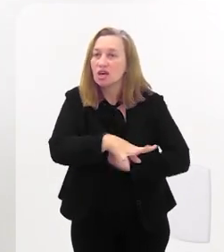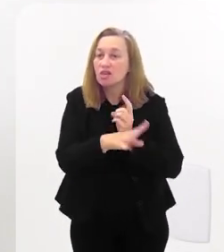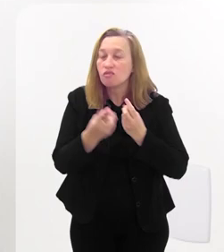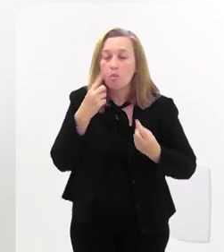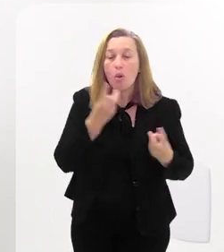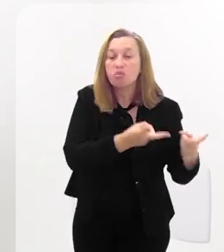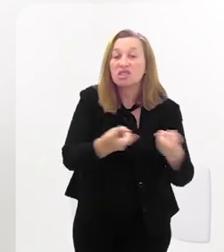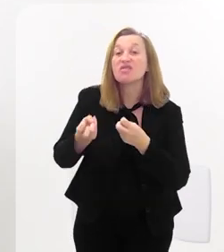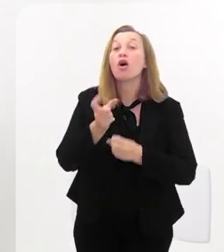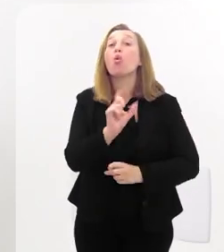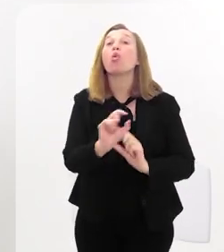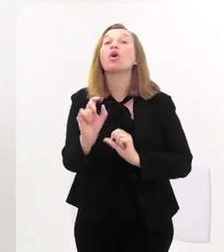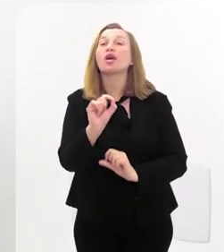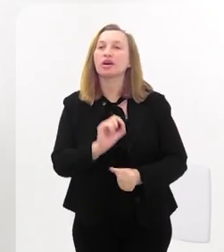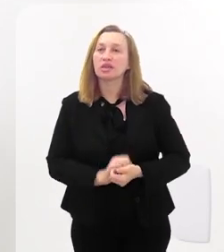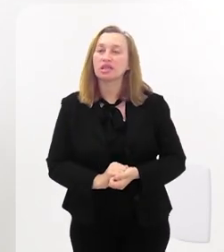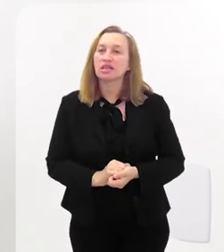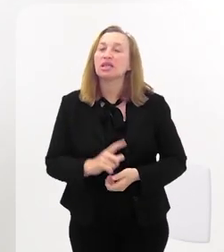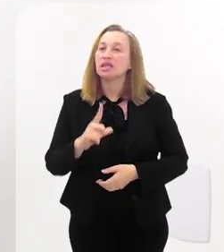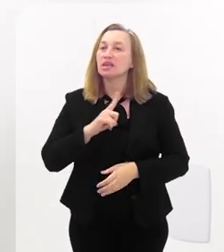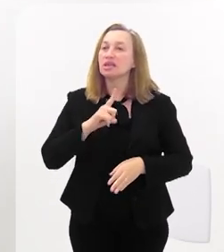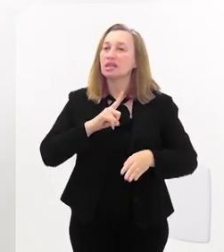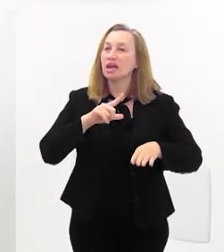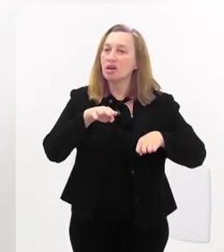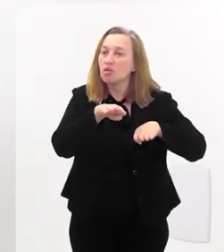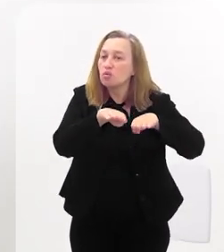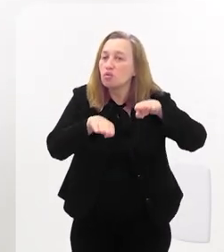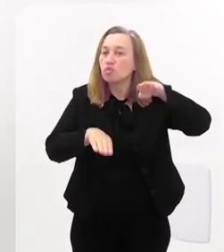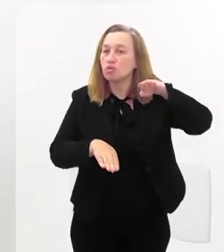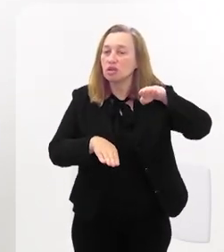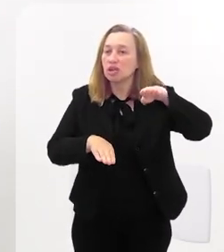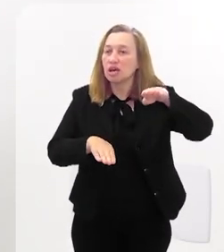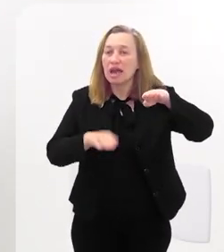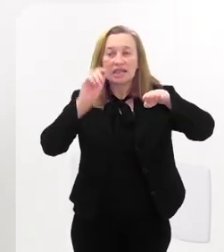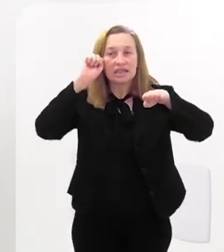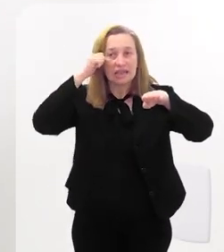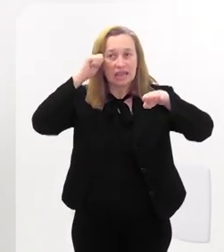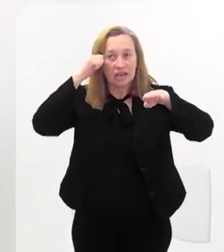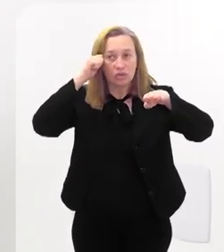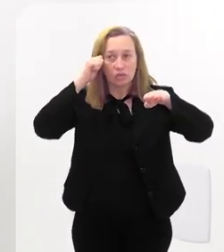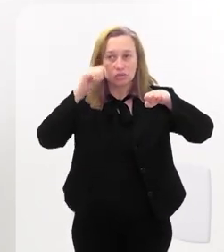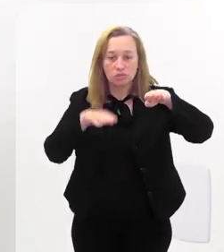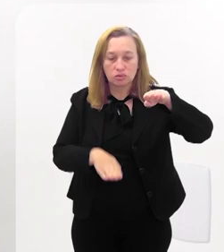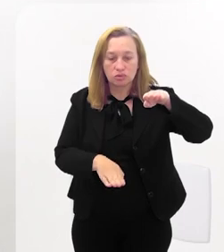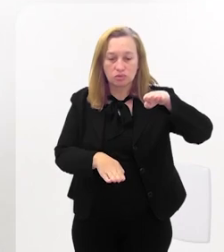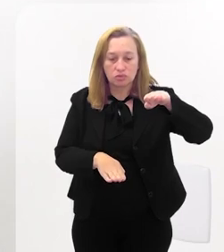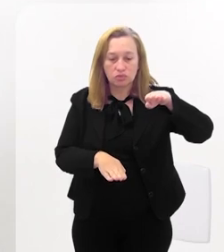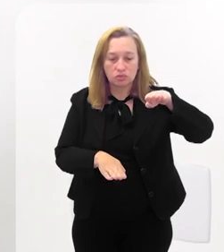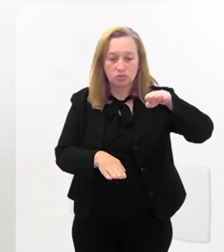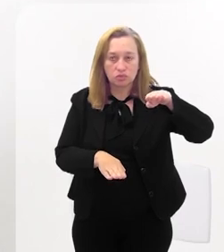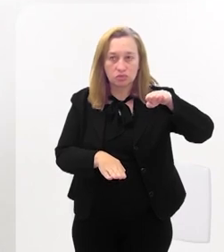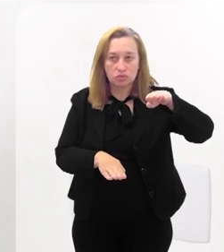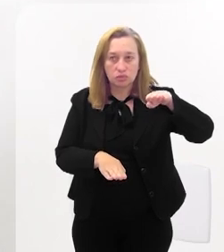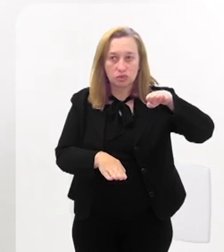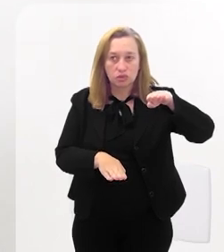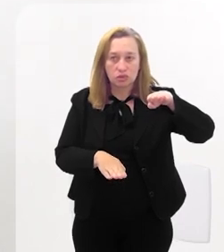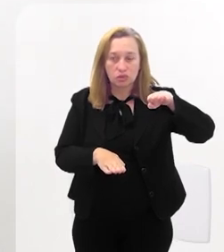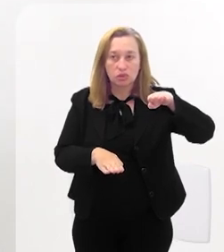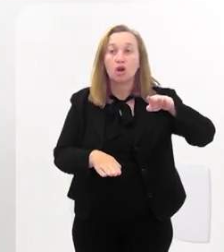a sociedade, nós vamos ver que há uma hierarquia. Os negros estão menos presentes nos